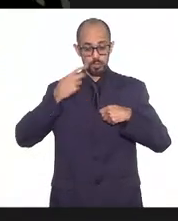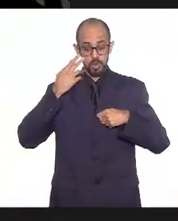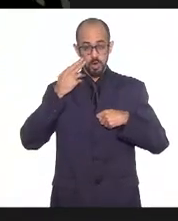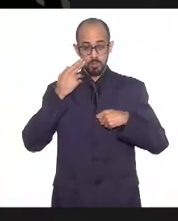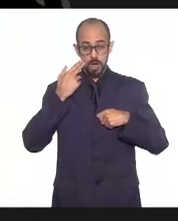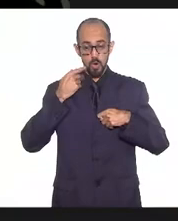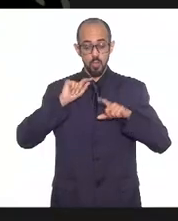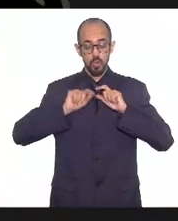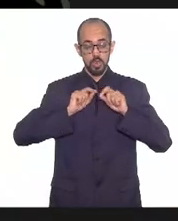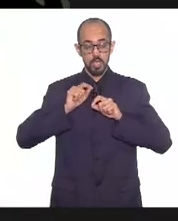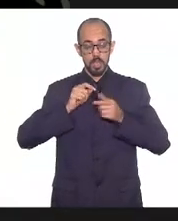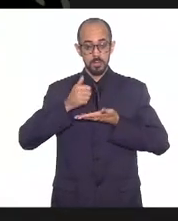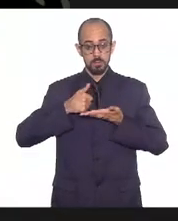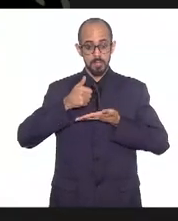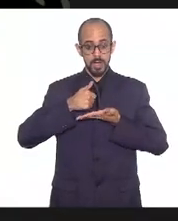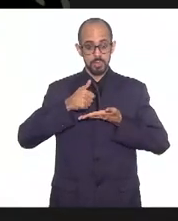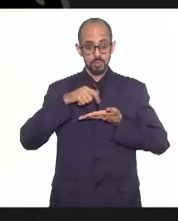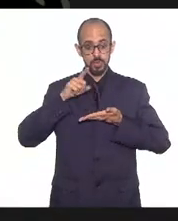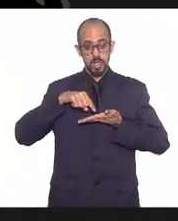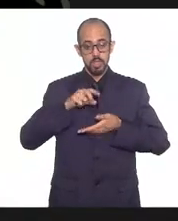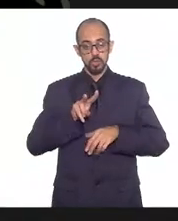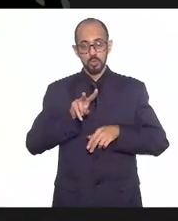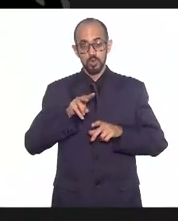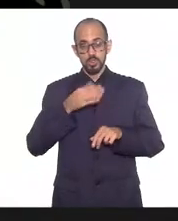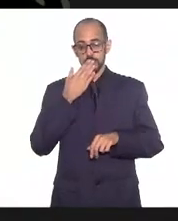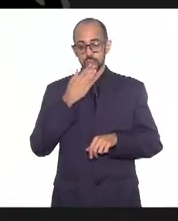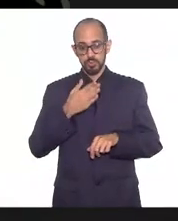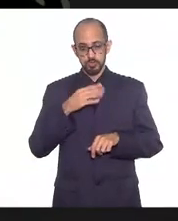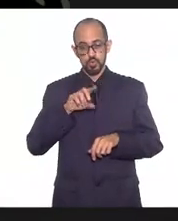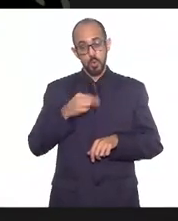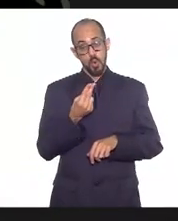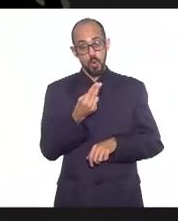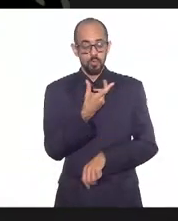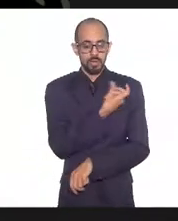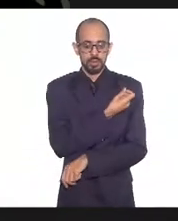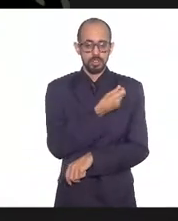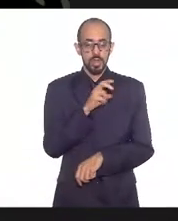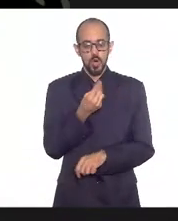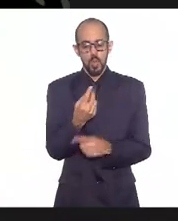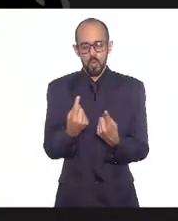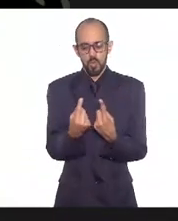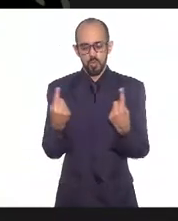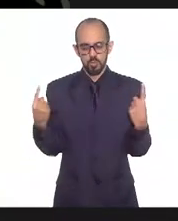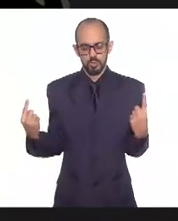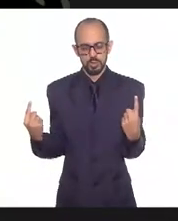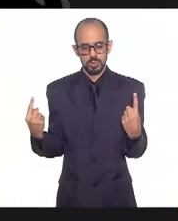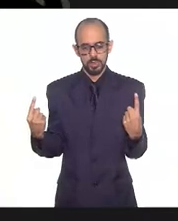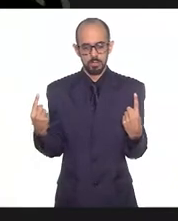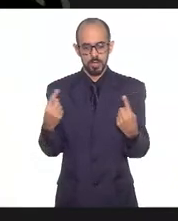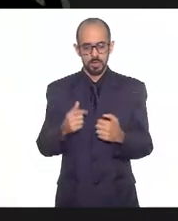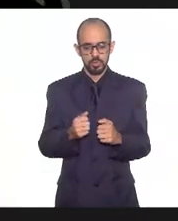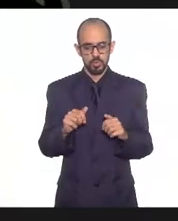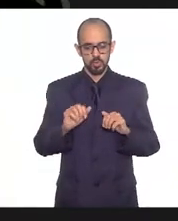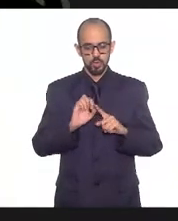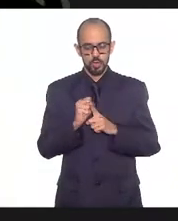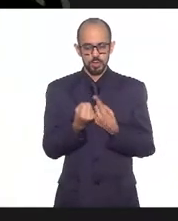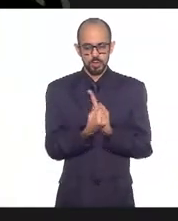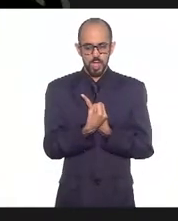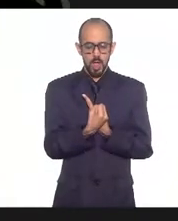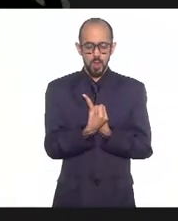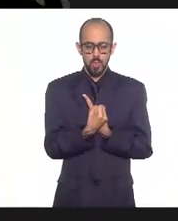basicamente são dois tipos de ação, ou é a vacinação ou isolamento, distanciamento social. Isso